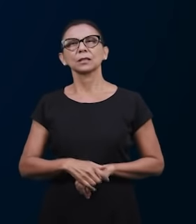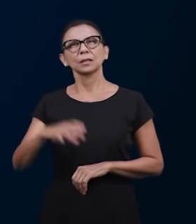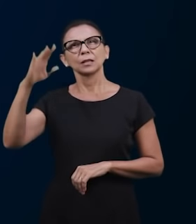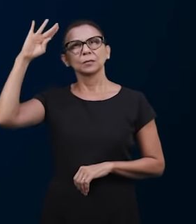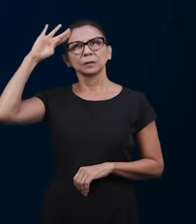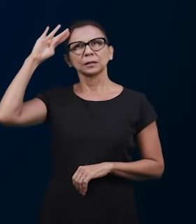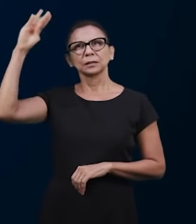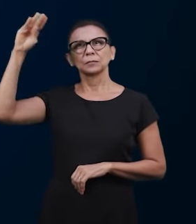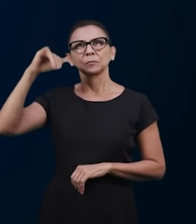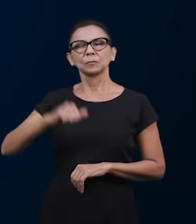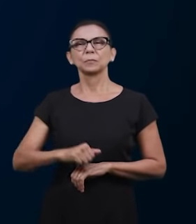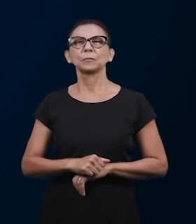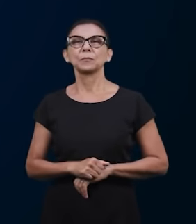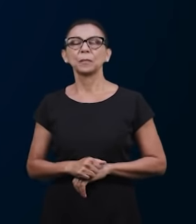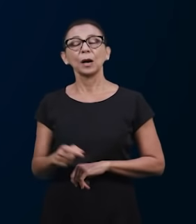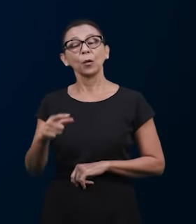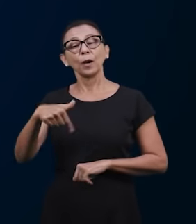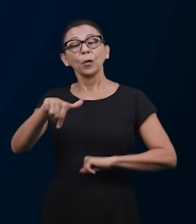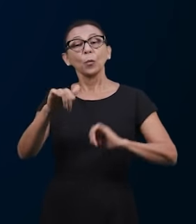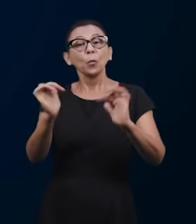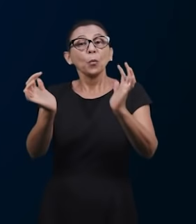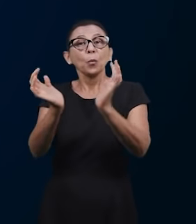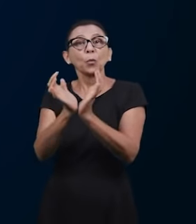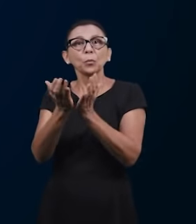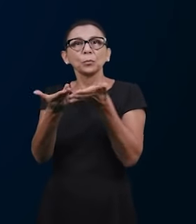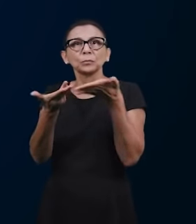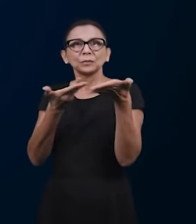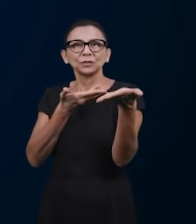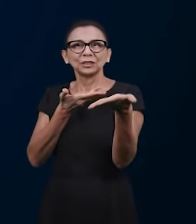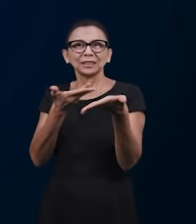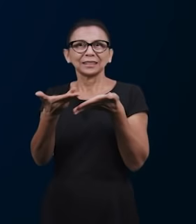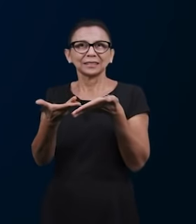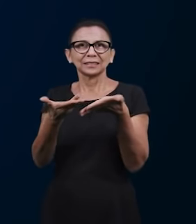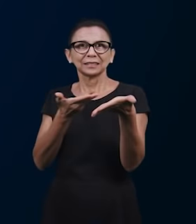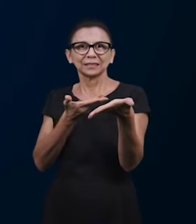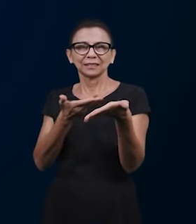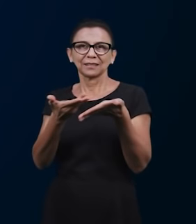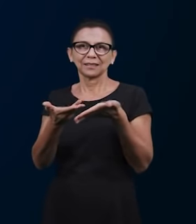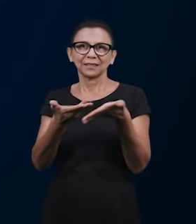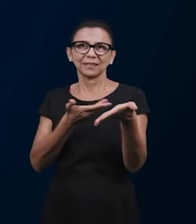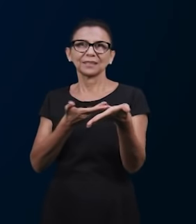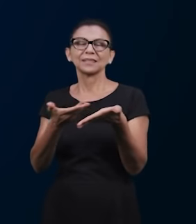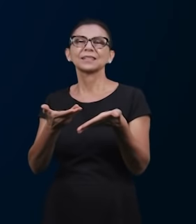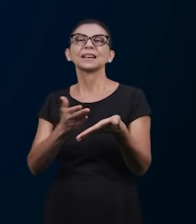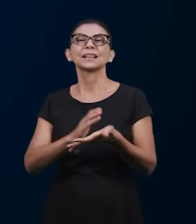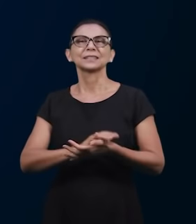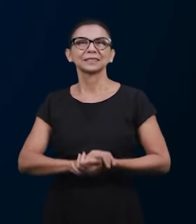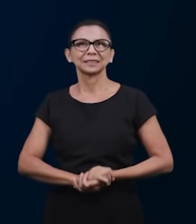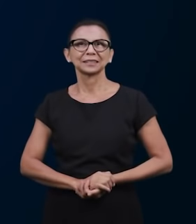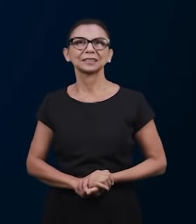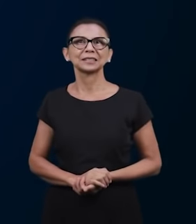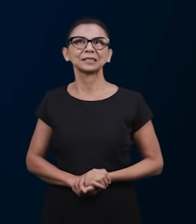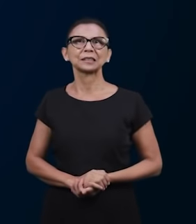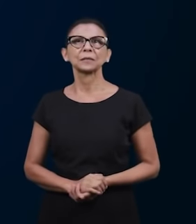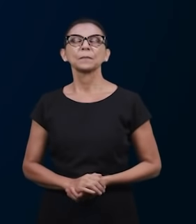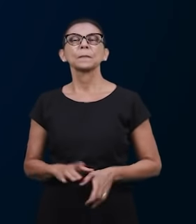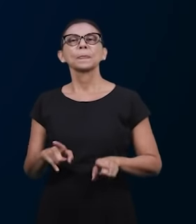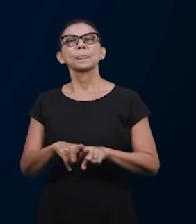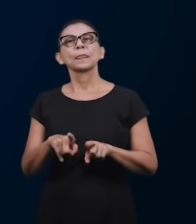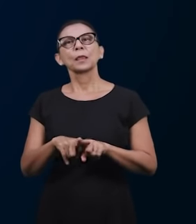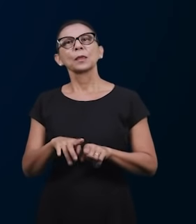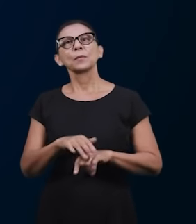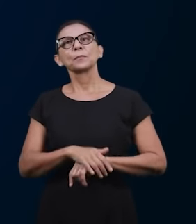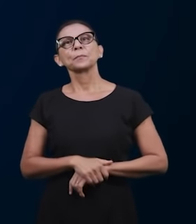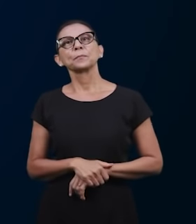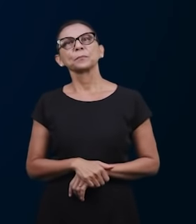algumas estratégias e uma das estratégias principais por os grupos de assistência que